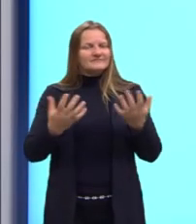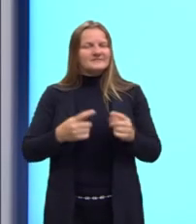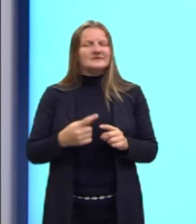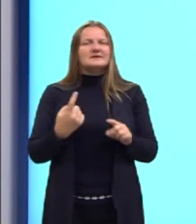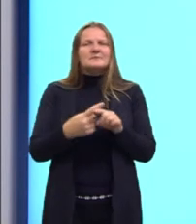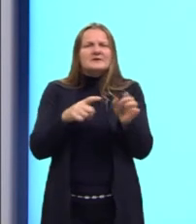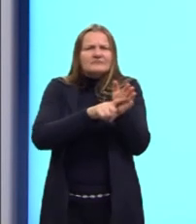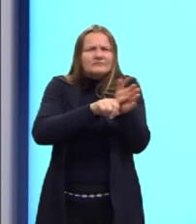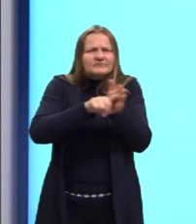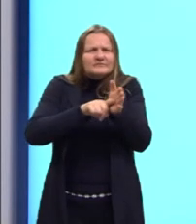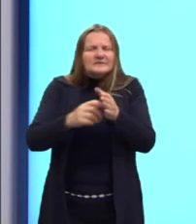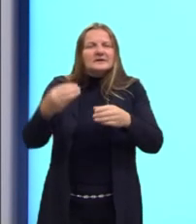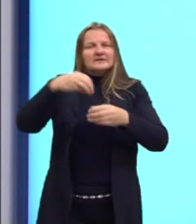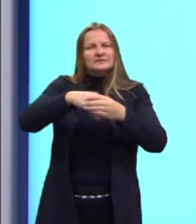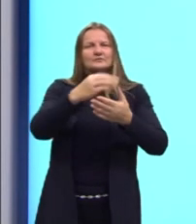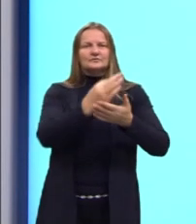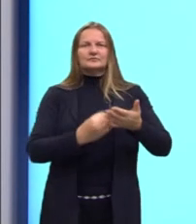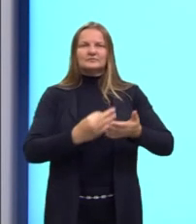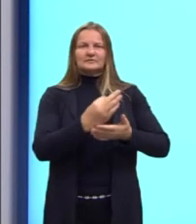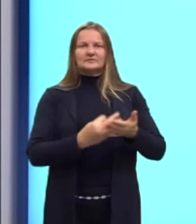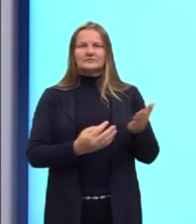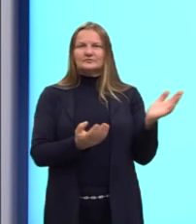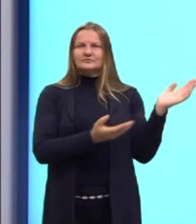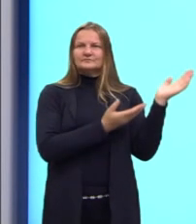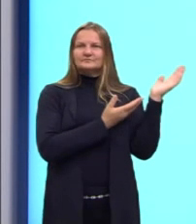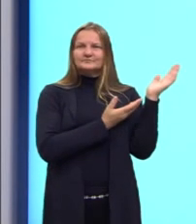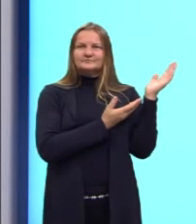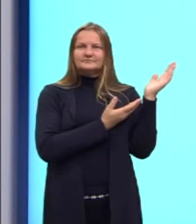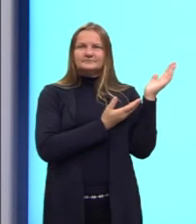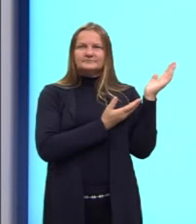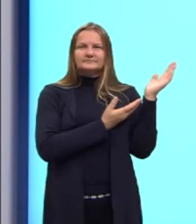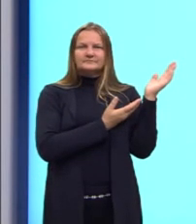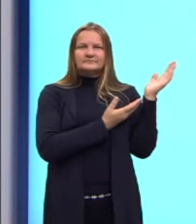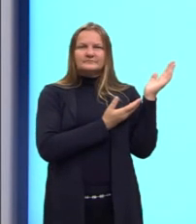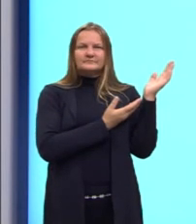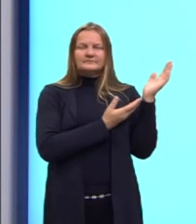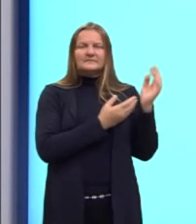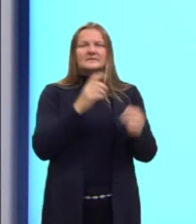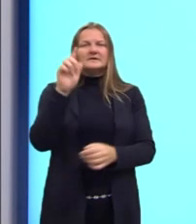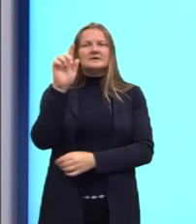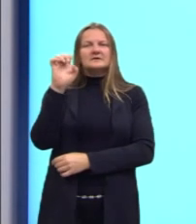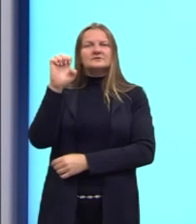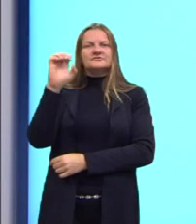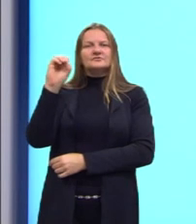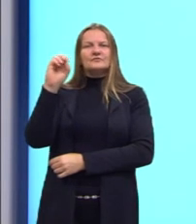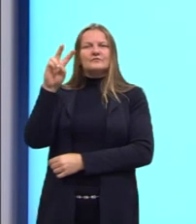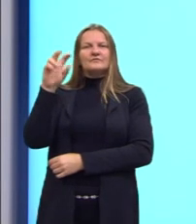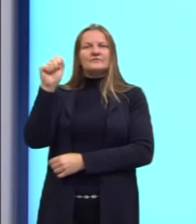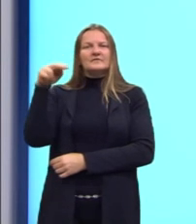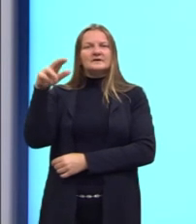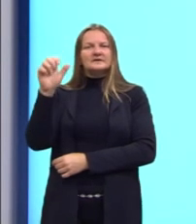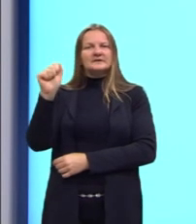analisa dentro desse texto. A gente trouxe aqui hoje, então, a redação da Giovanna Gamba Dias.